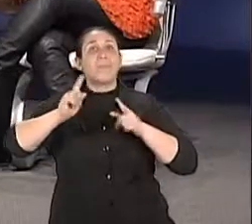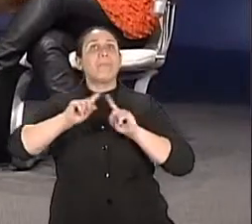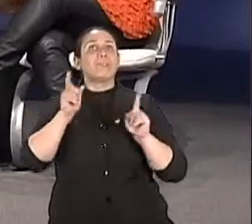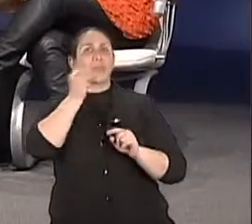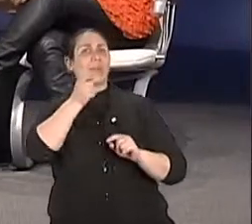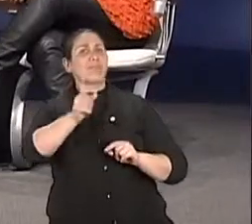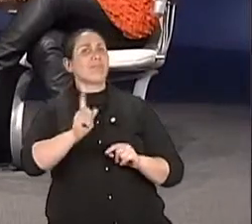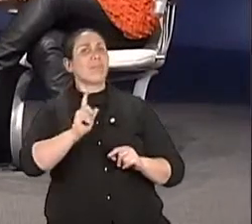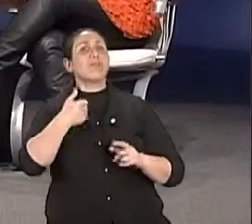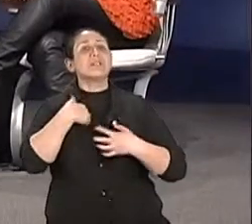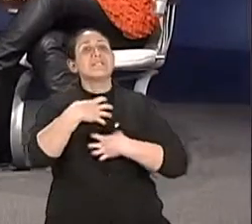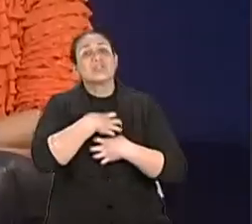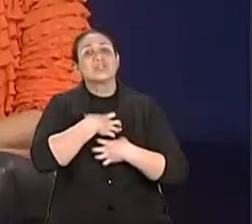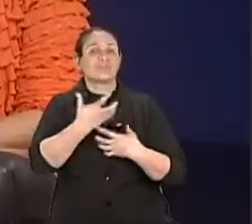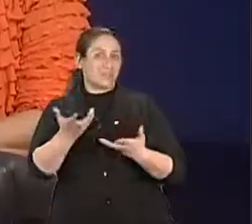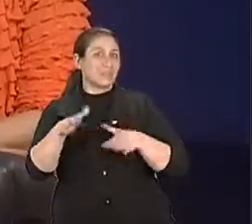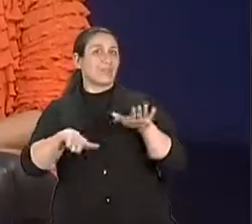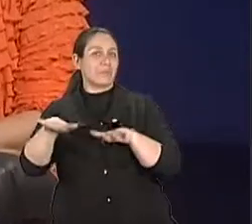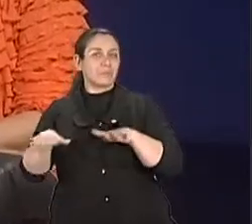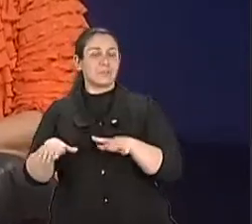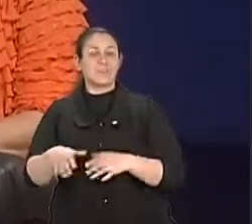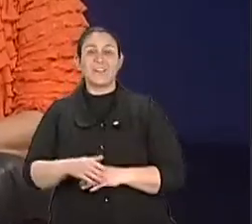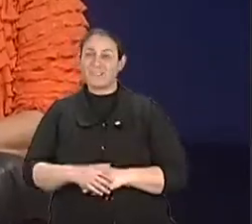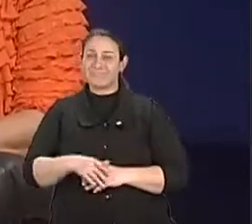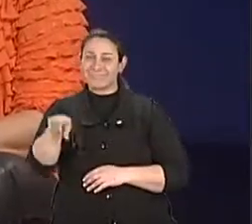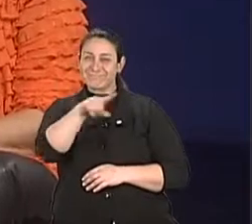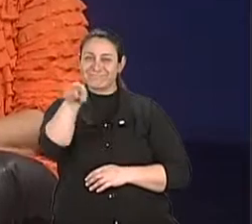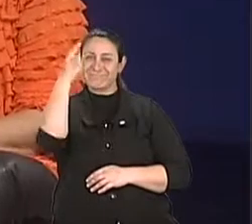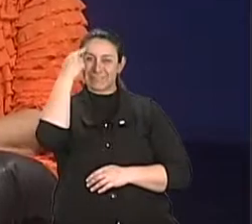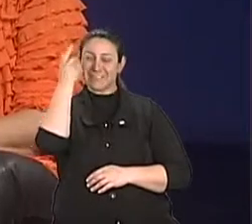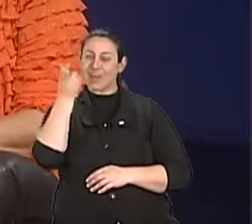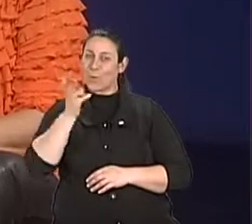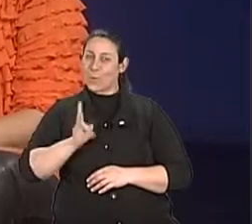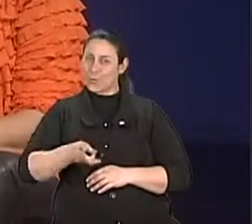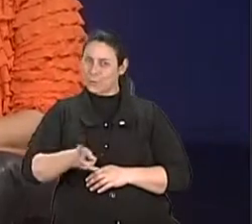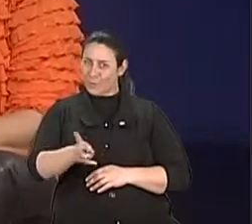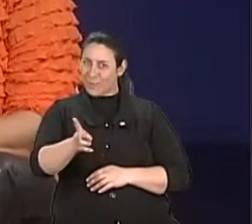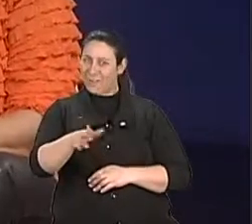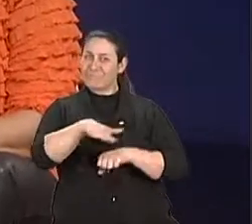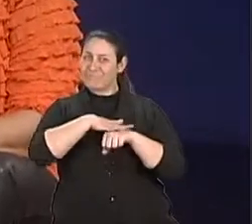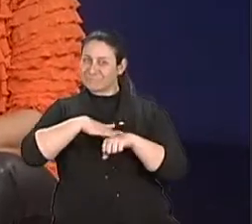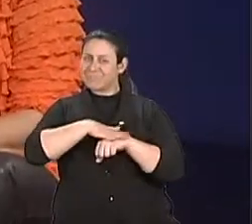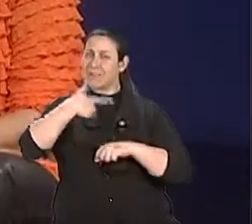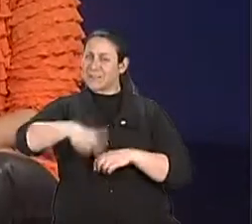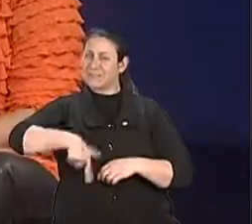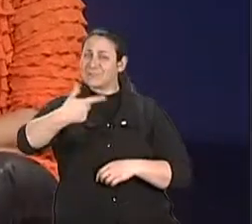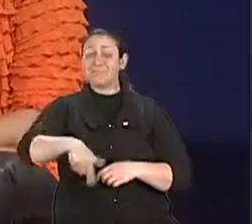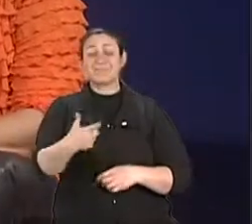aquilo que eu tô sentindo. Claro, claro. Bom, vocês estão achando que a gente podia continuar mais três programas juntos aqui conversando? Pois é, nós também.